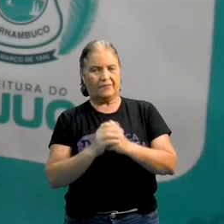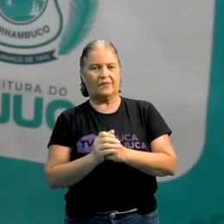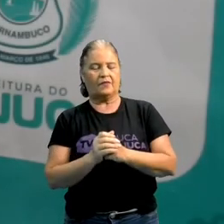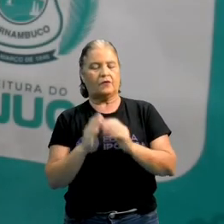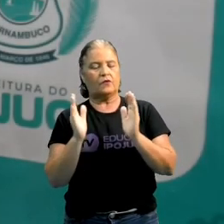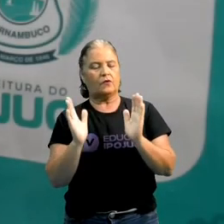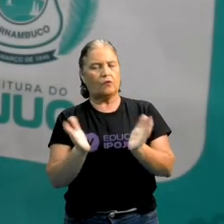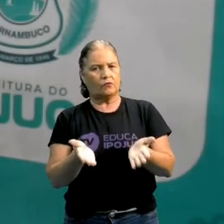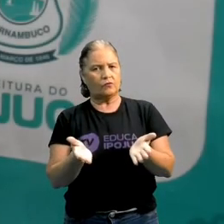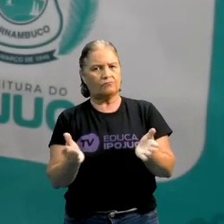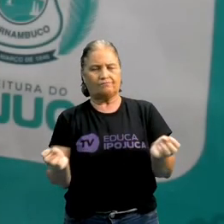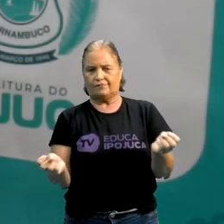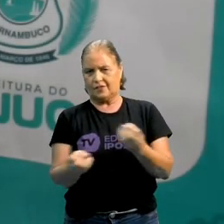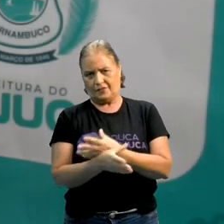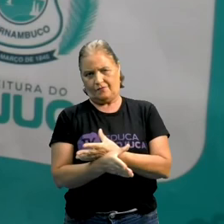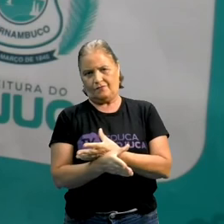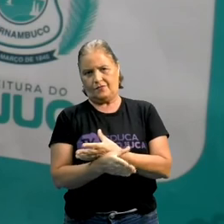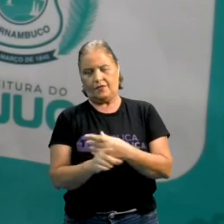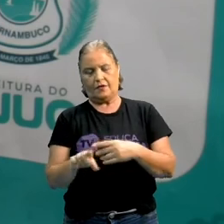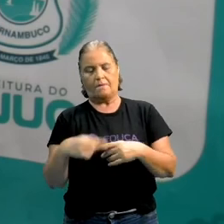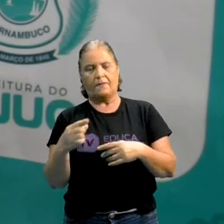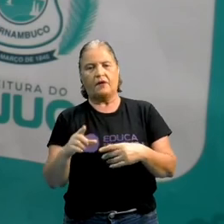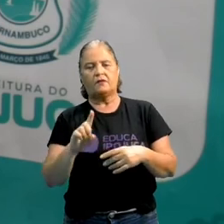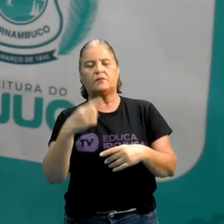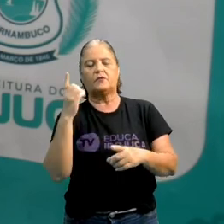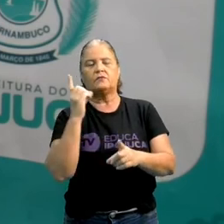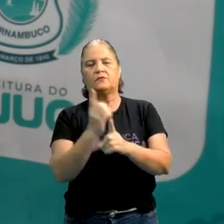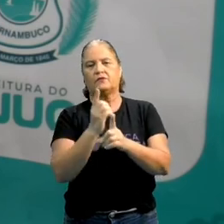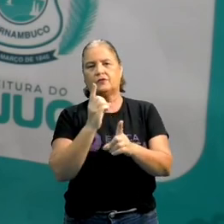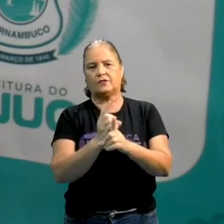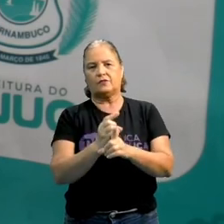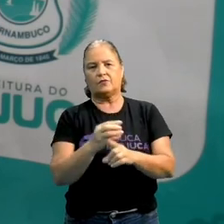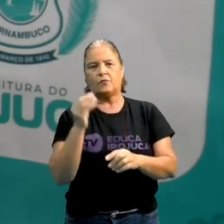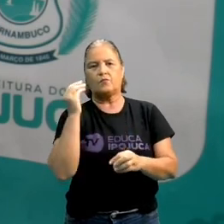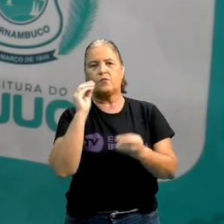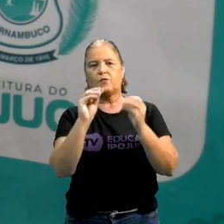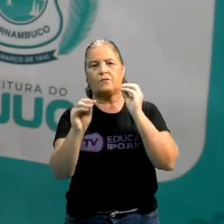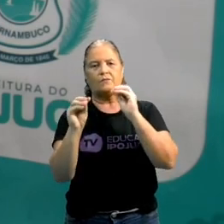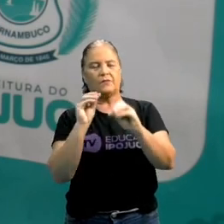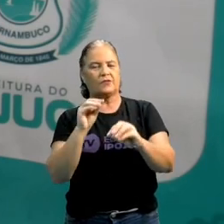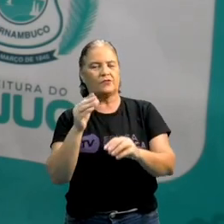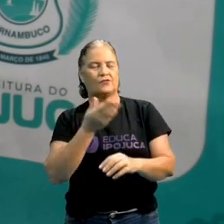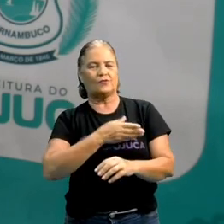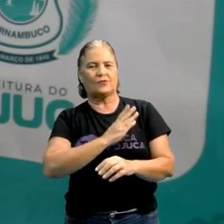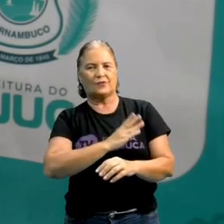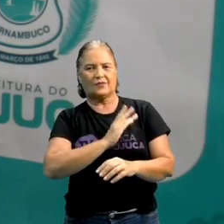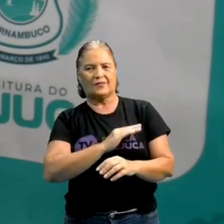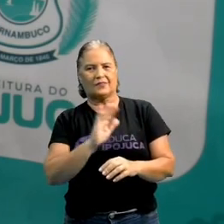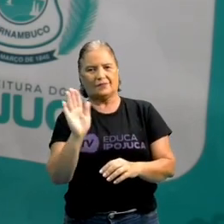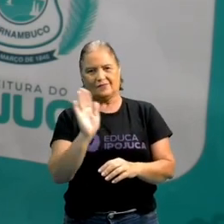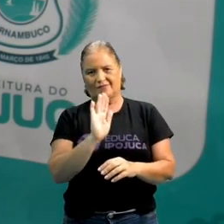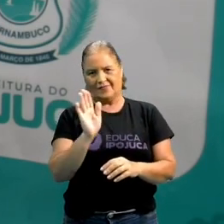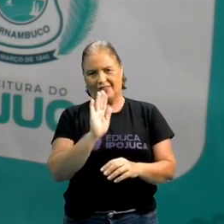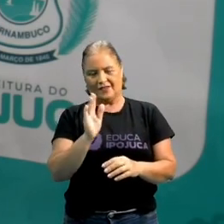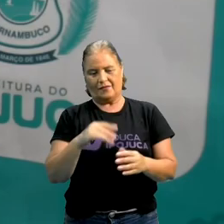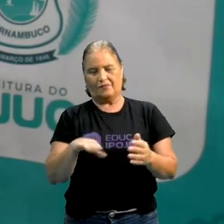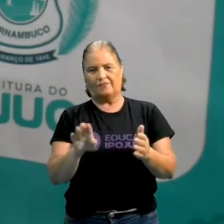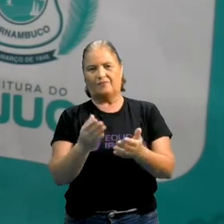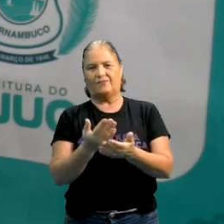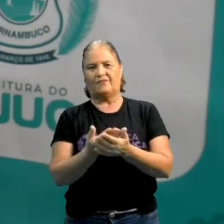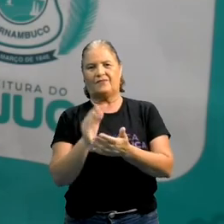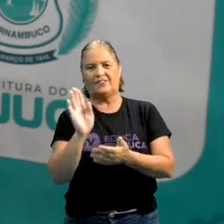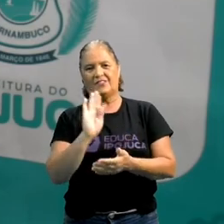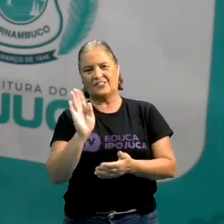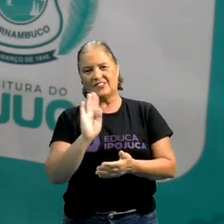gente termina por aqui. Mas a gente se vê lá na próxima aula. Beijo no coração de vocês. Até a próxima aula.